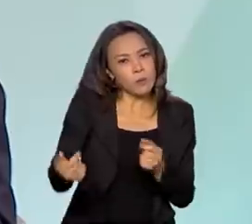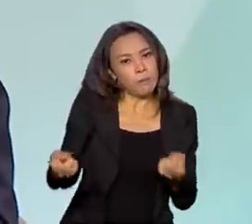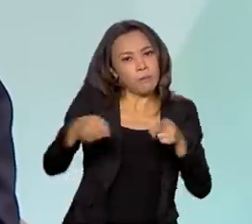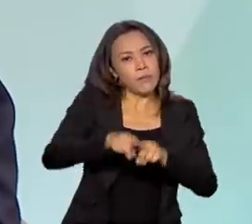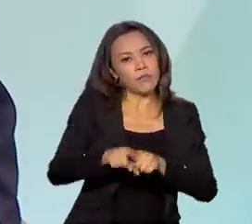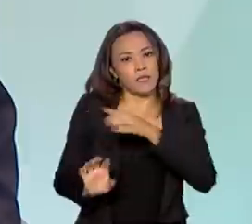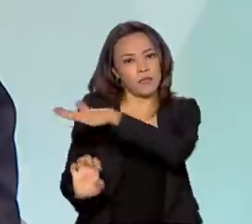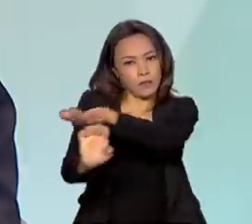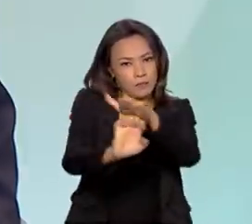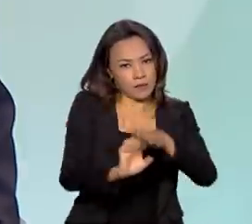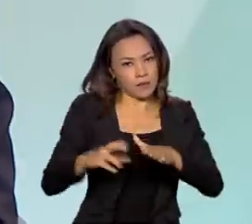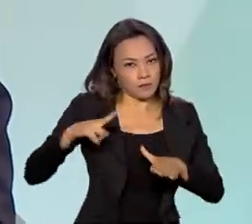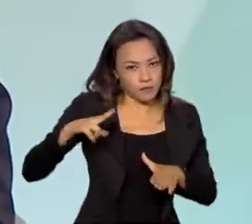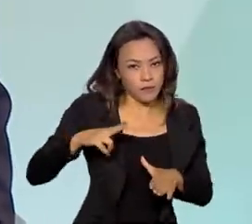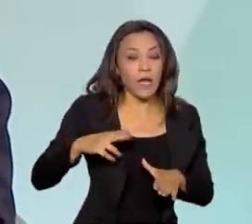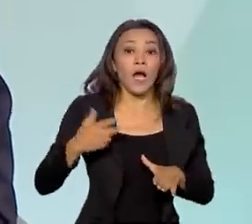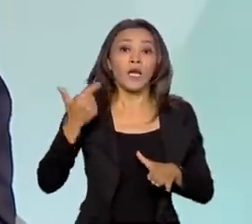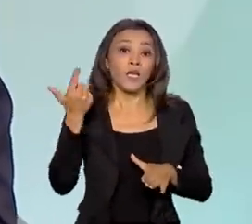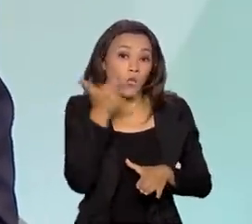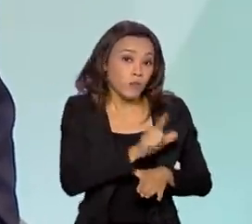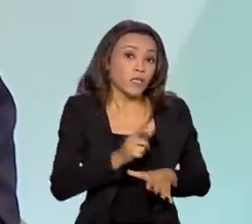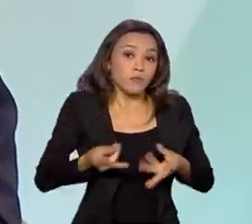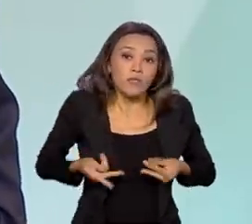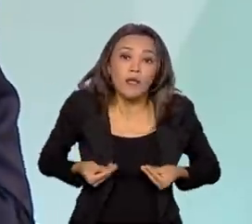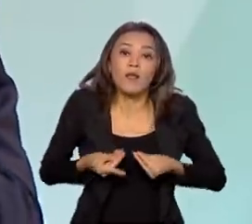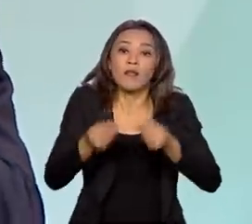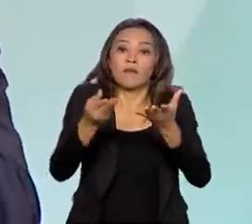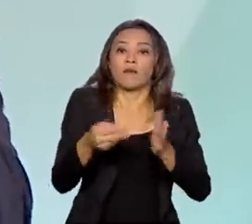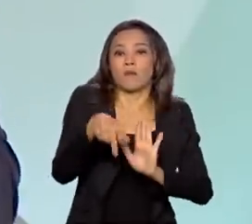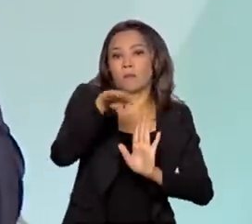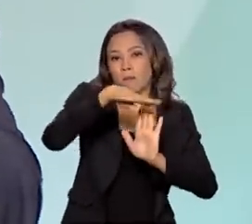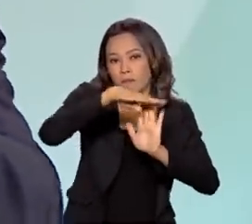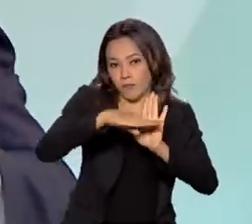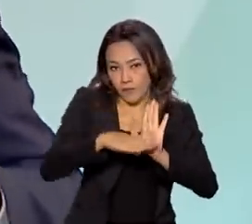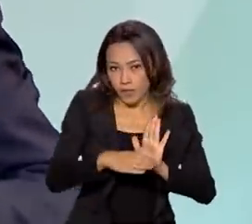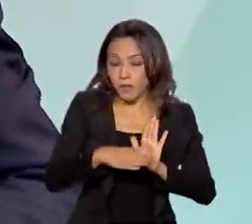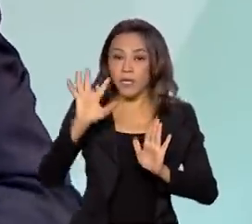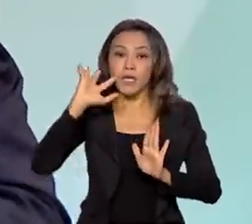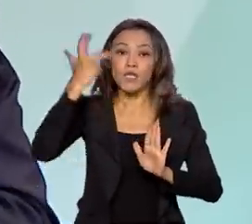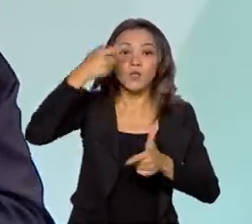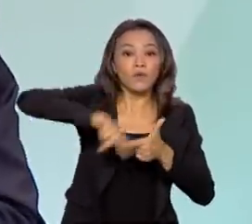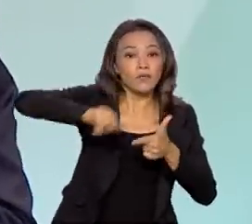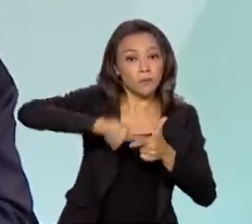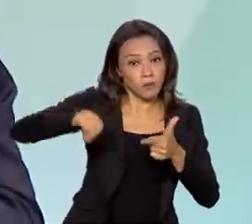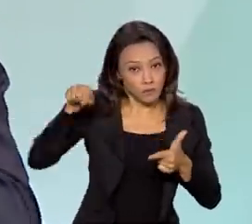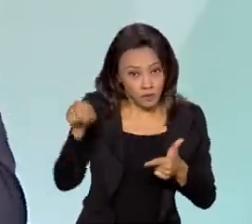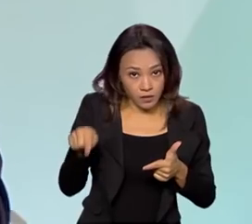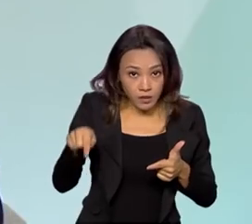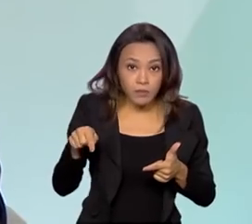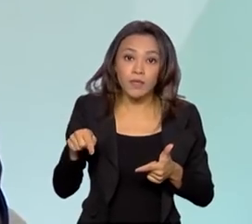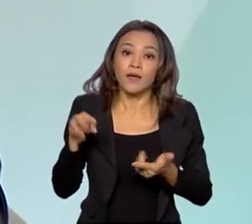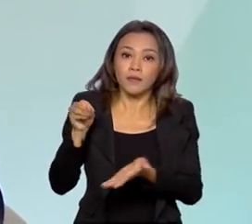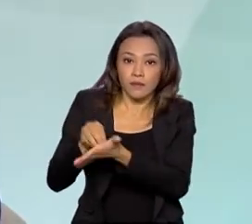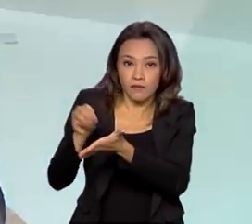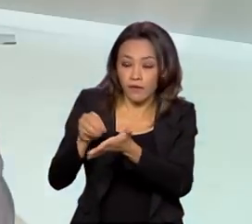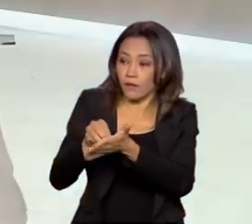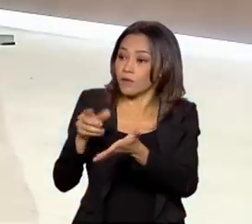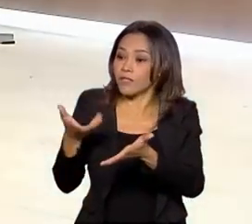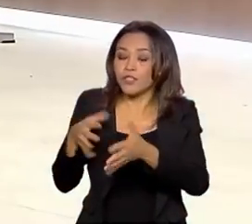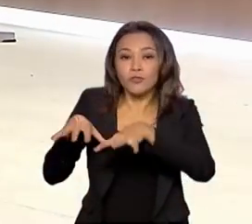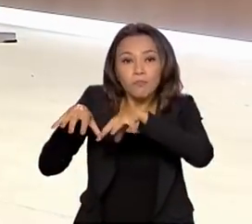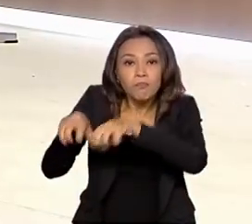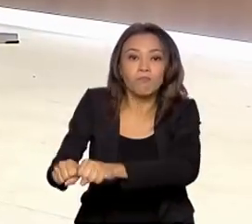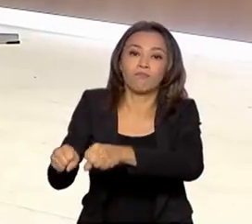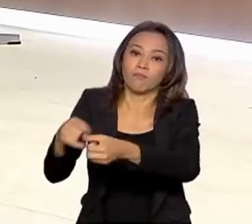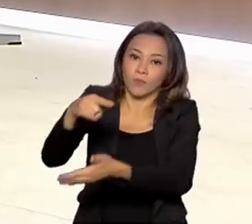a gente possa levar um programa que viabilize a regularização de uma poligonal, de uma área, para todas